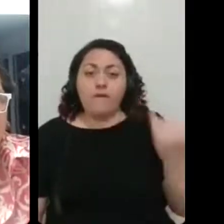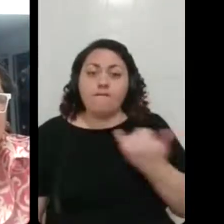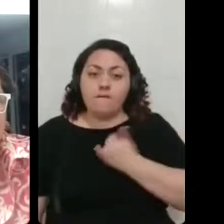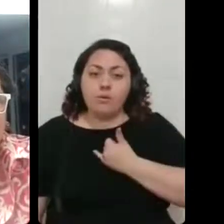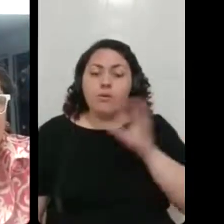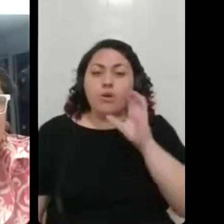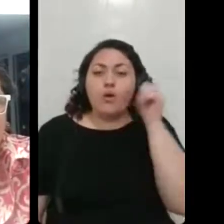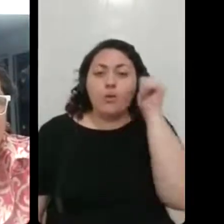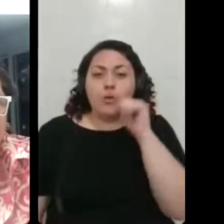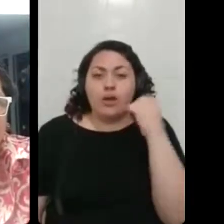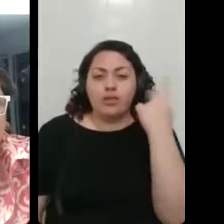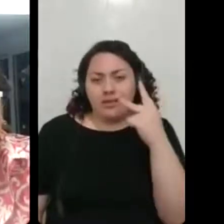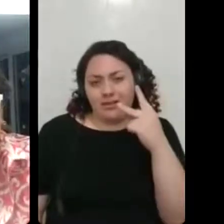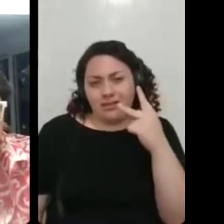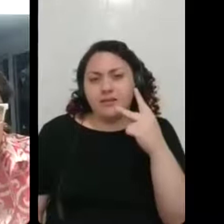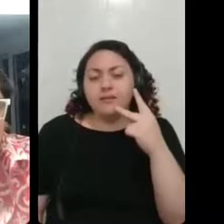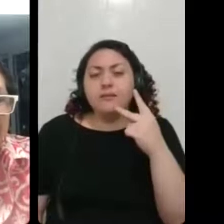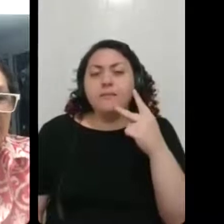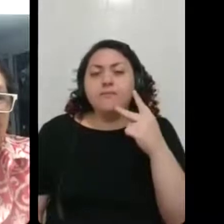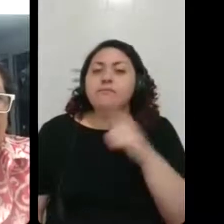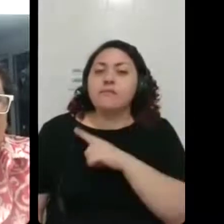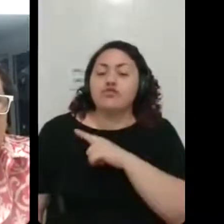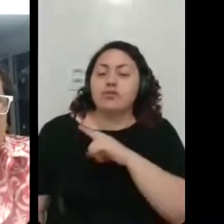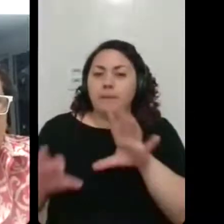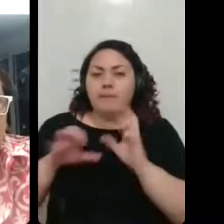havia positivado.